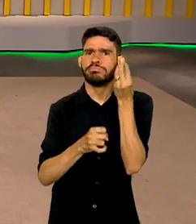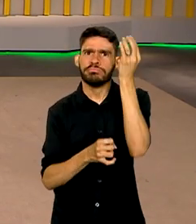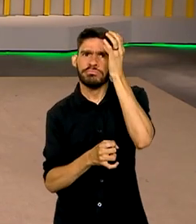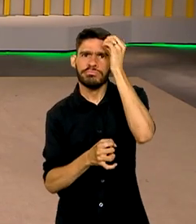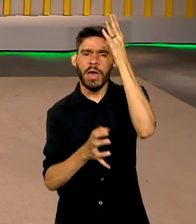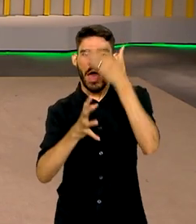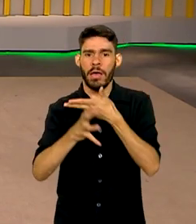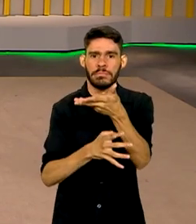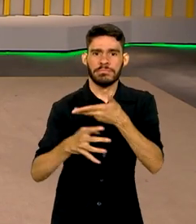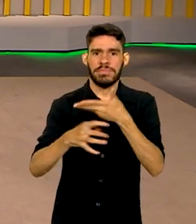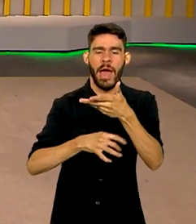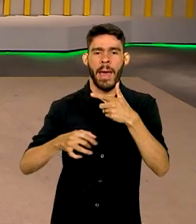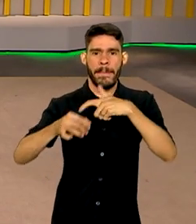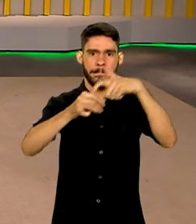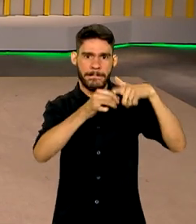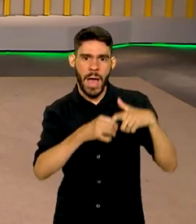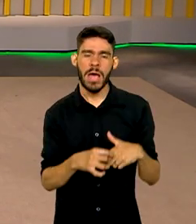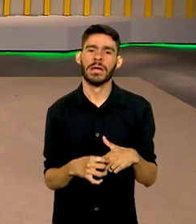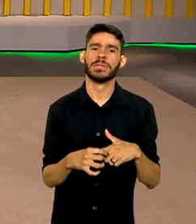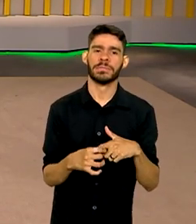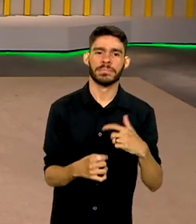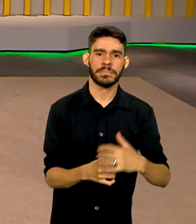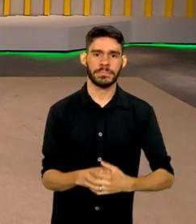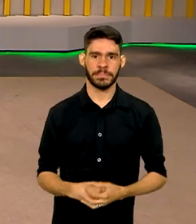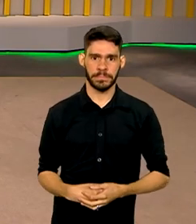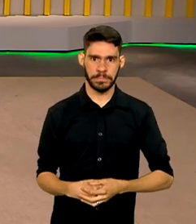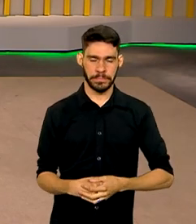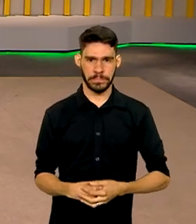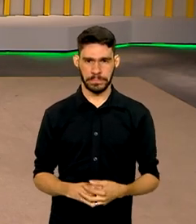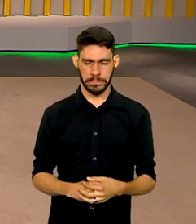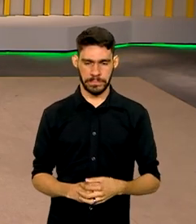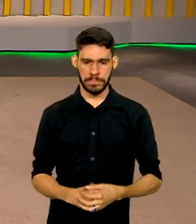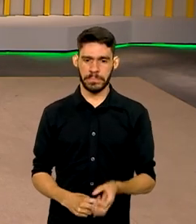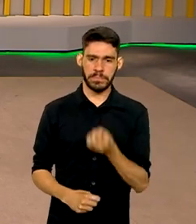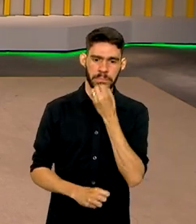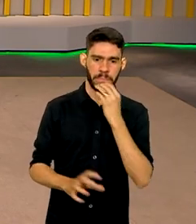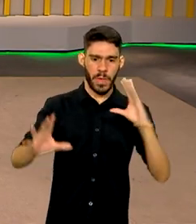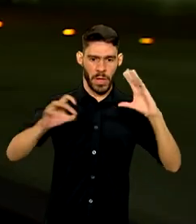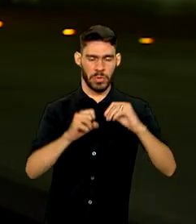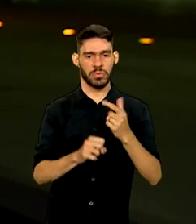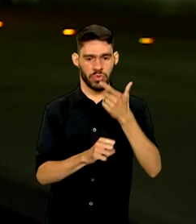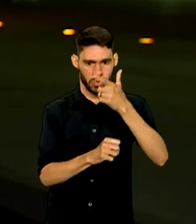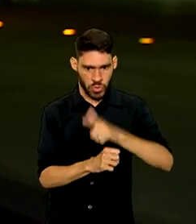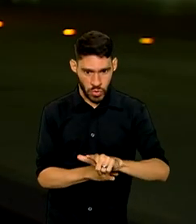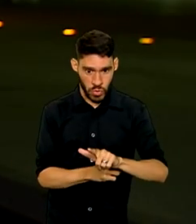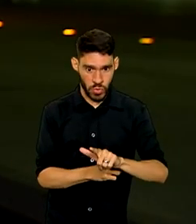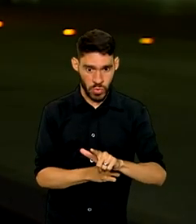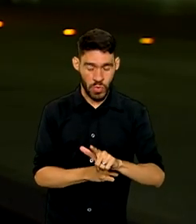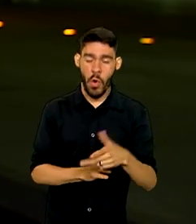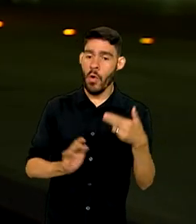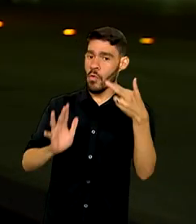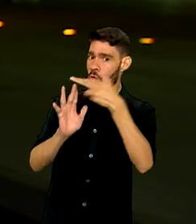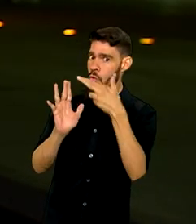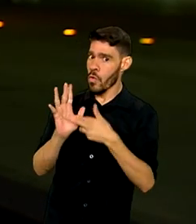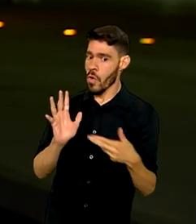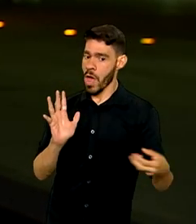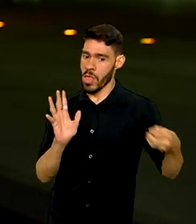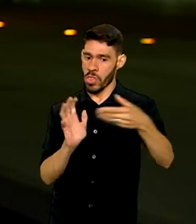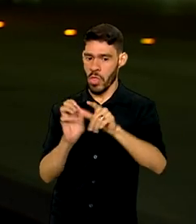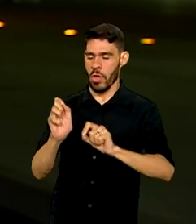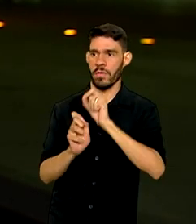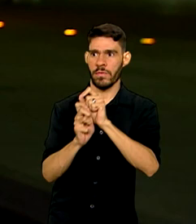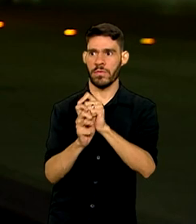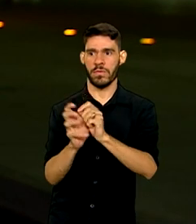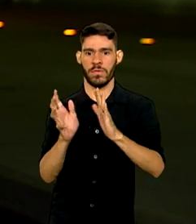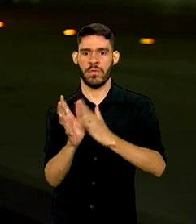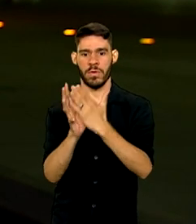experiências entre os parceiros lusófonos. Boa noite novamente a vocês. Olha, as novas regras para concessão de